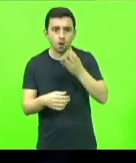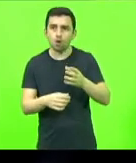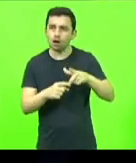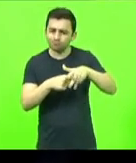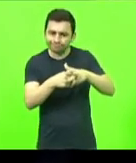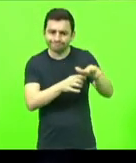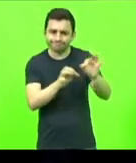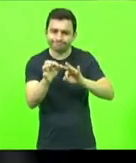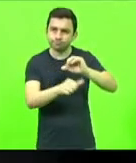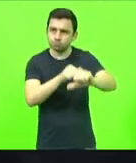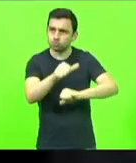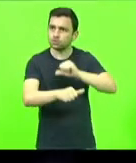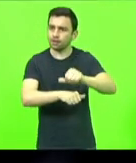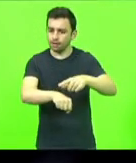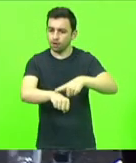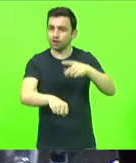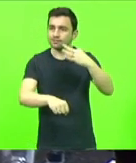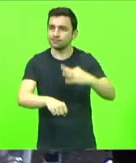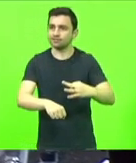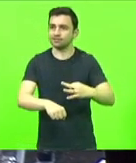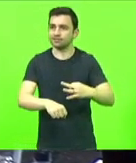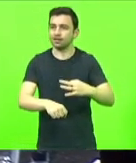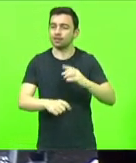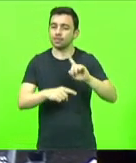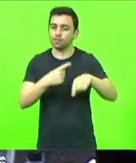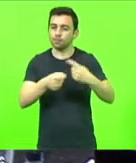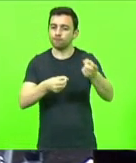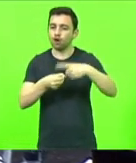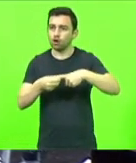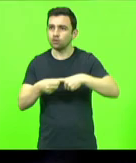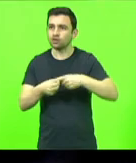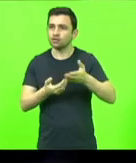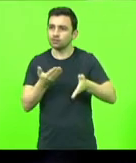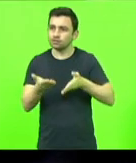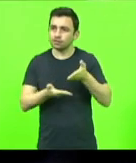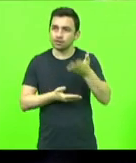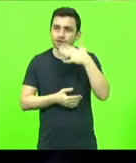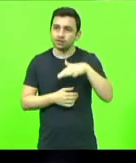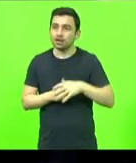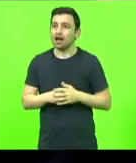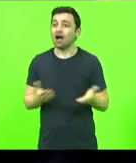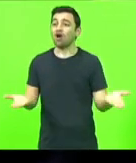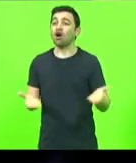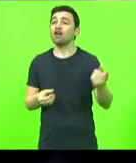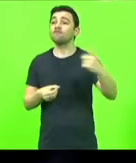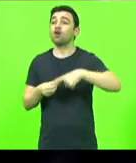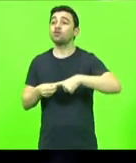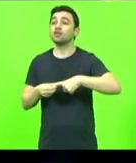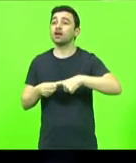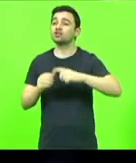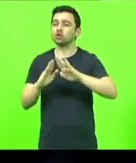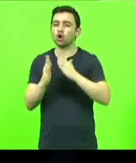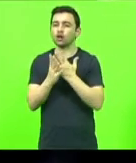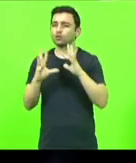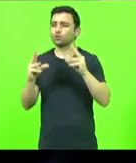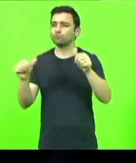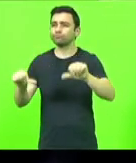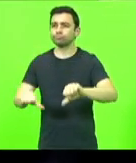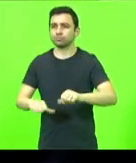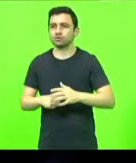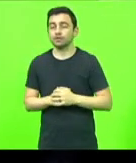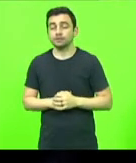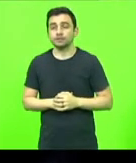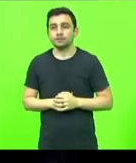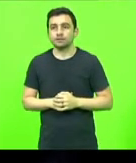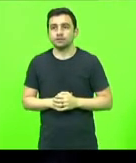atender as crianças no retorno. Agora, a gente tem o retorno e tem as escolas nessa situação, que não está